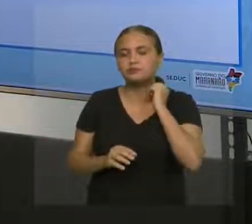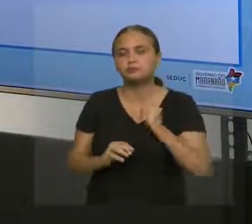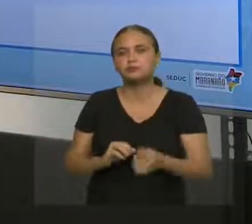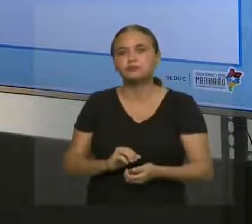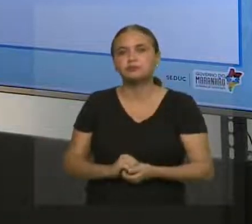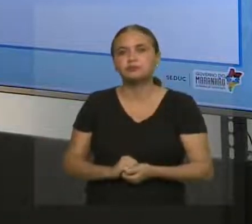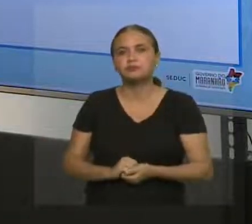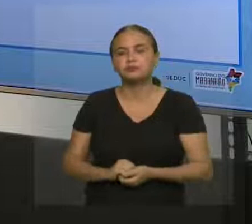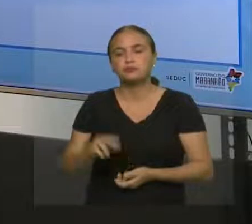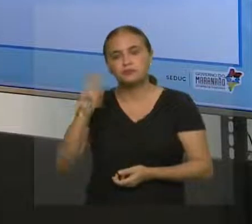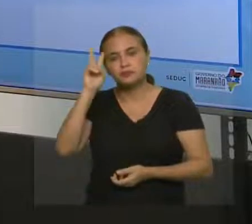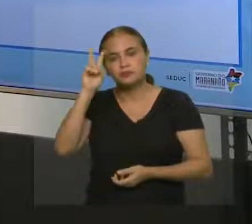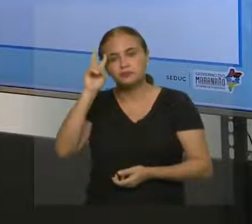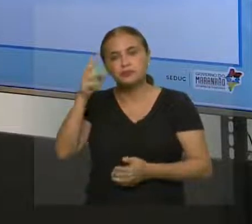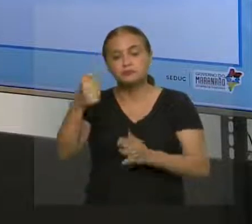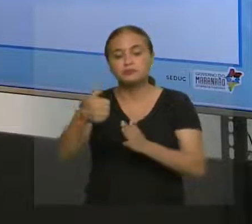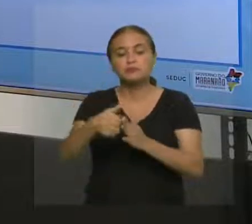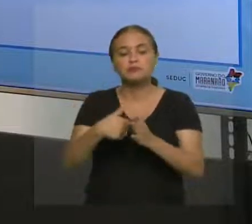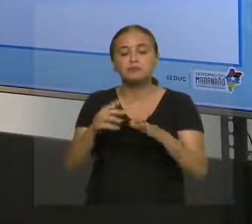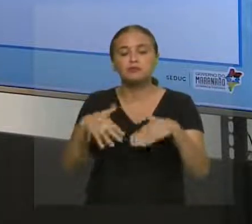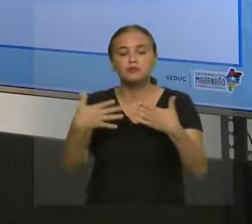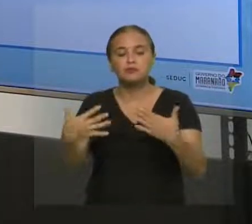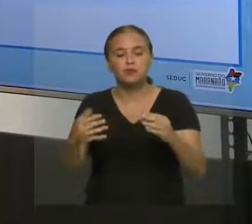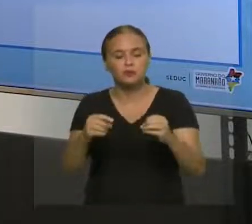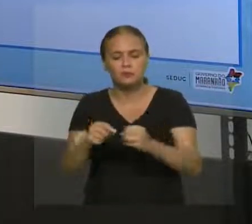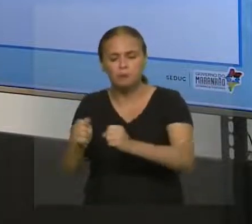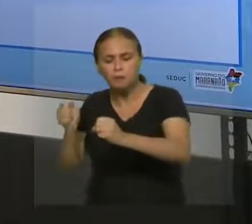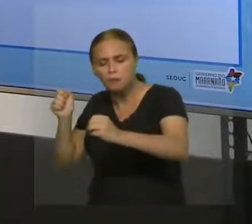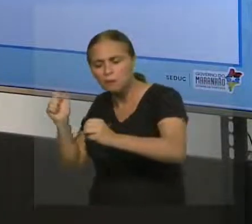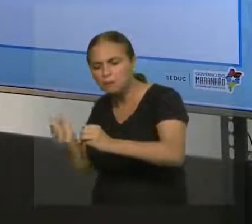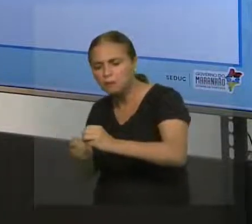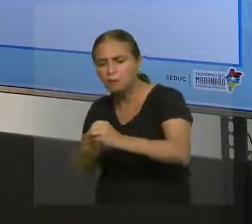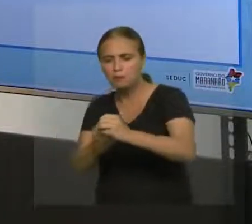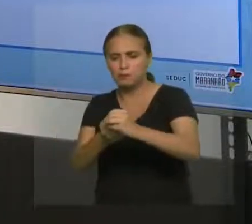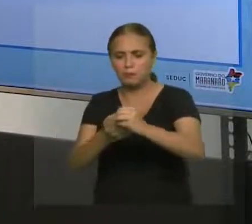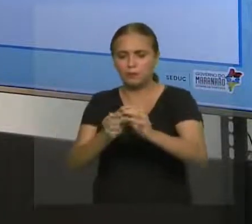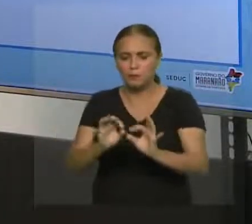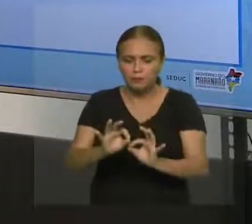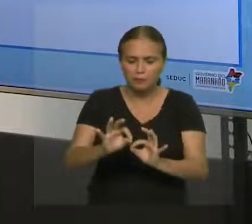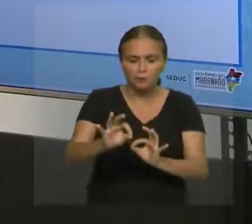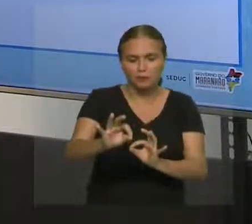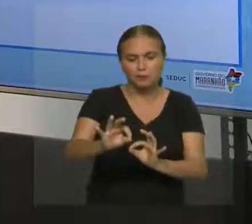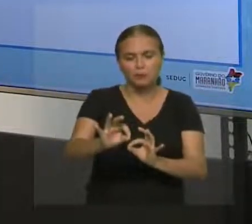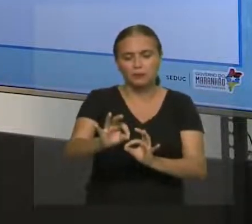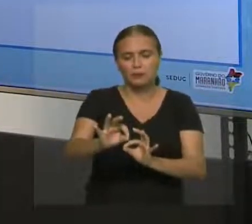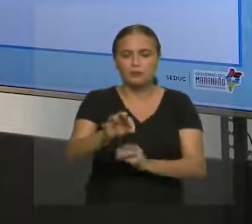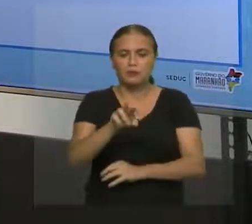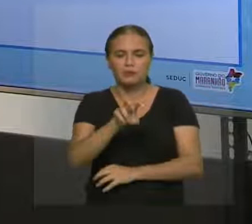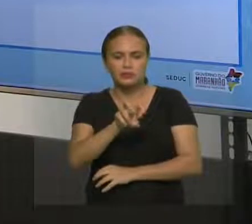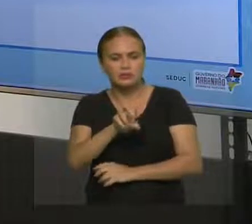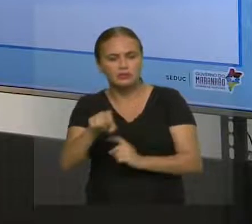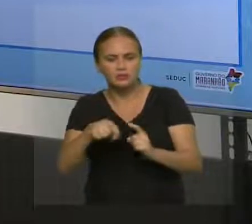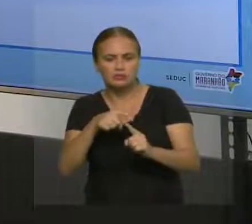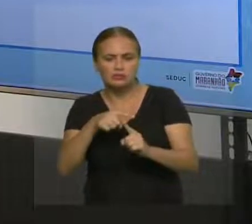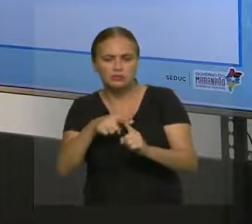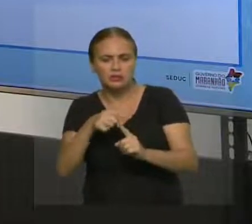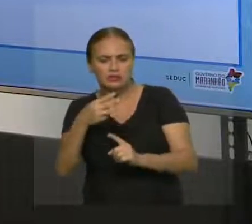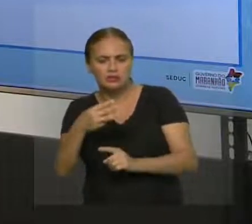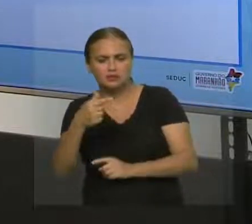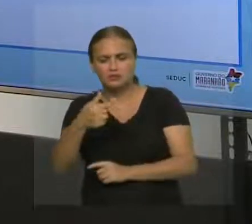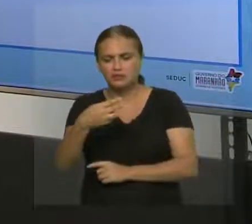Vale lembrar isso aqui, se ele perguntasse o caminho percorrido pela bola, ele teria que calcular 15 com 6, dá 21 com 3, 24 com mais 1,